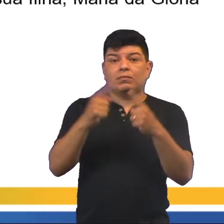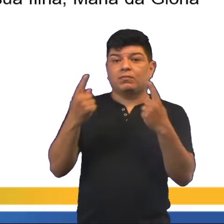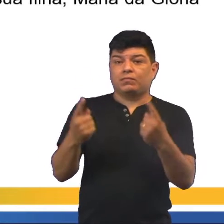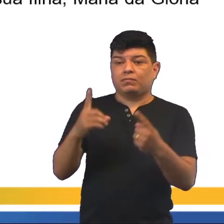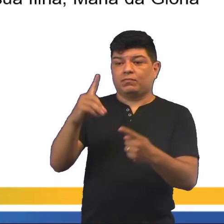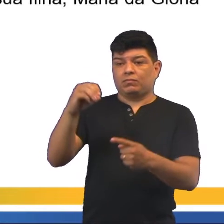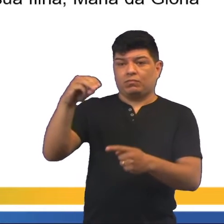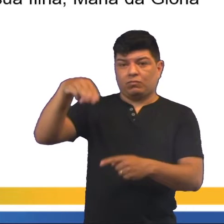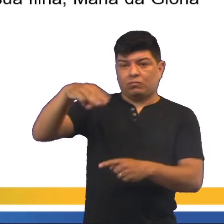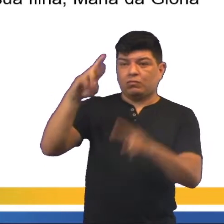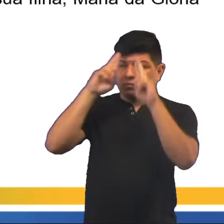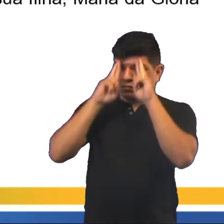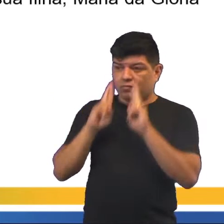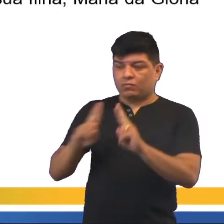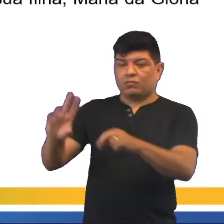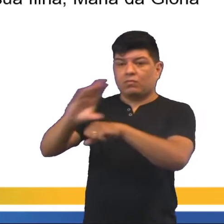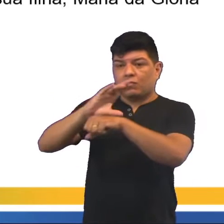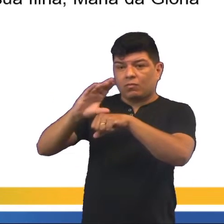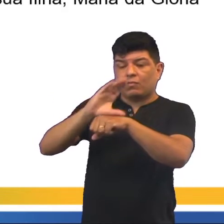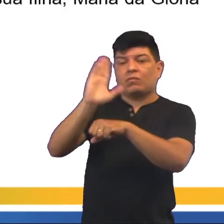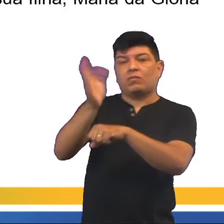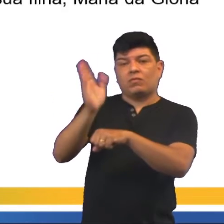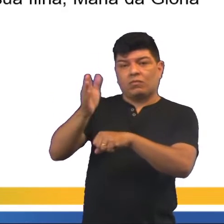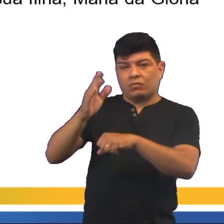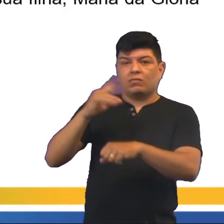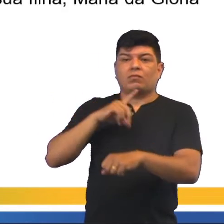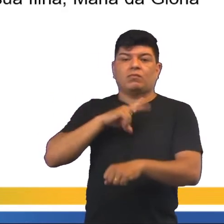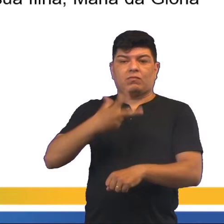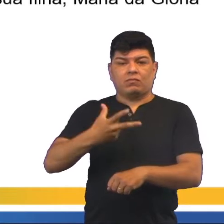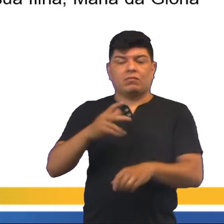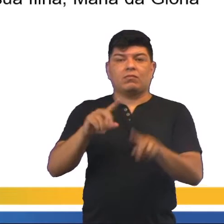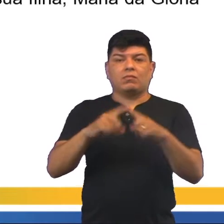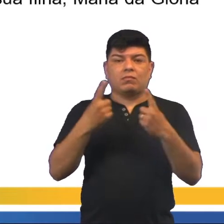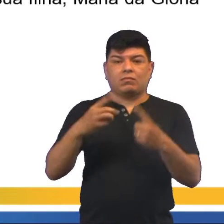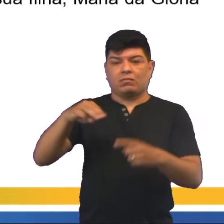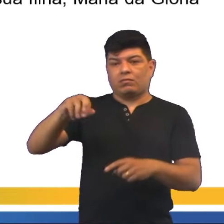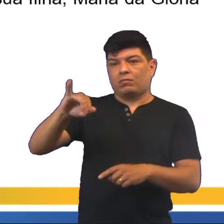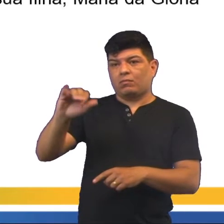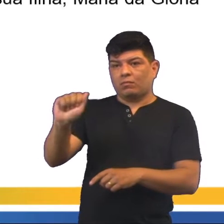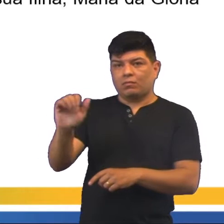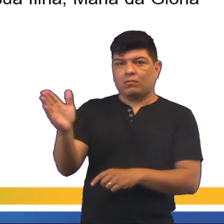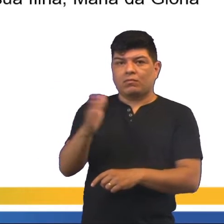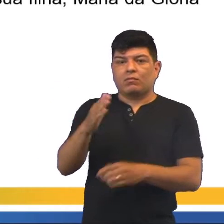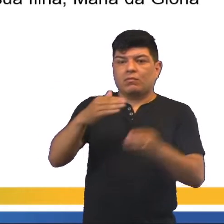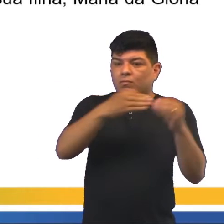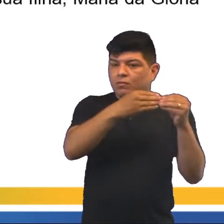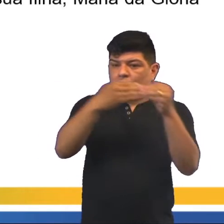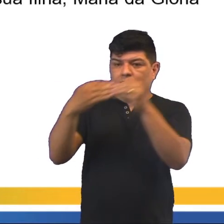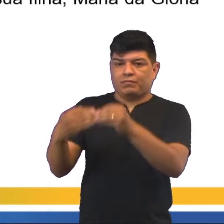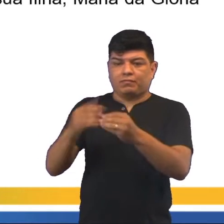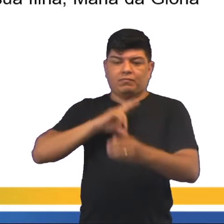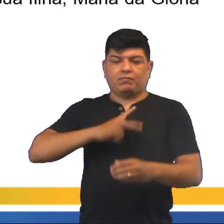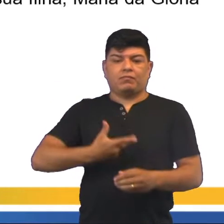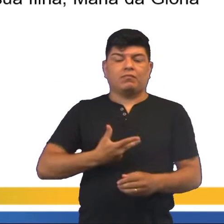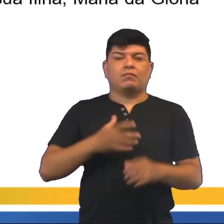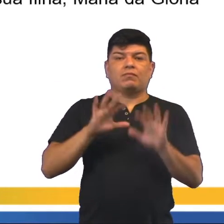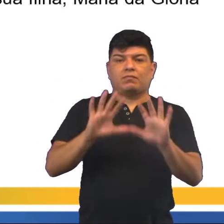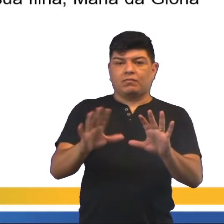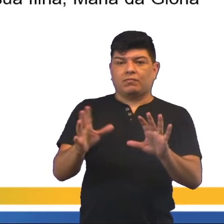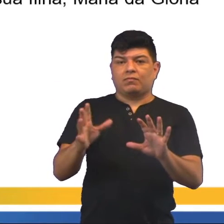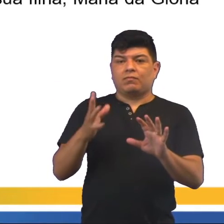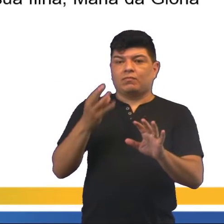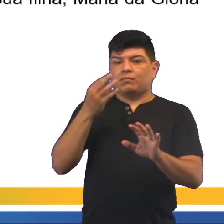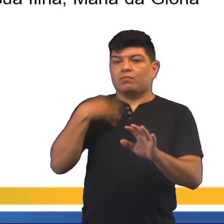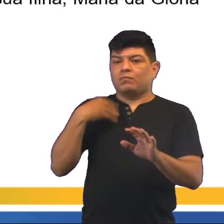Dom Miguel teria que respeitar a Constituição que já vigorava em Portugal. Dona Maria da Glória foi enviada a Portugal, né? Mas Dom Miguel